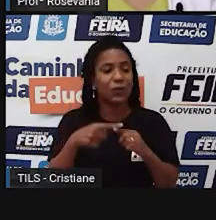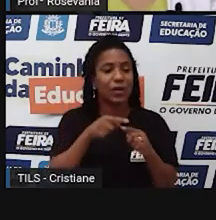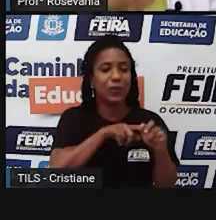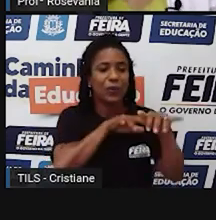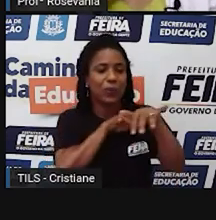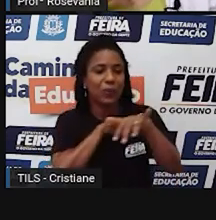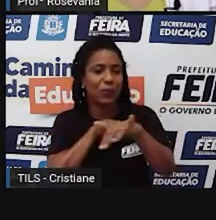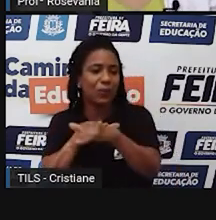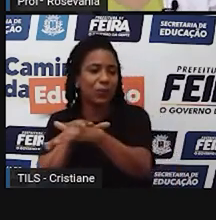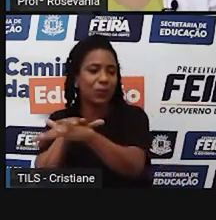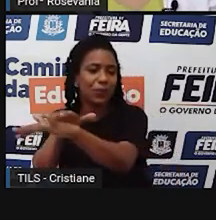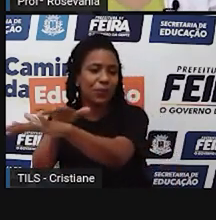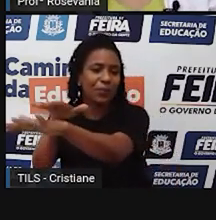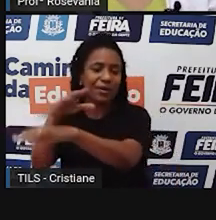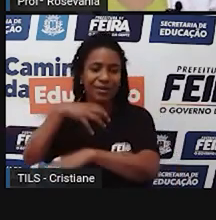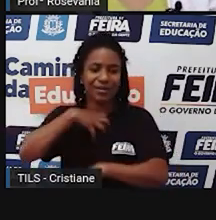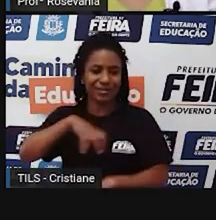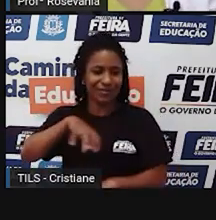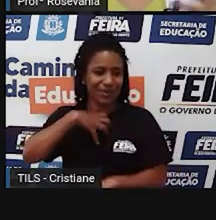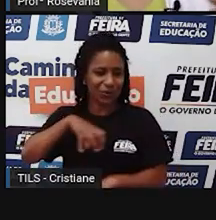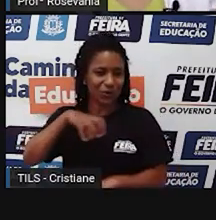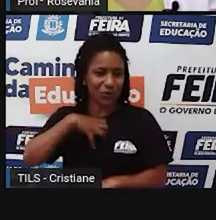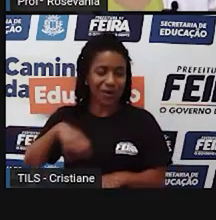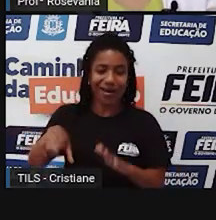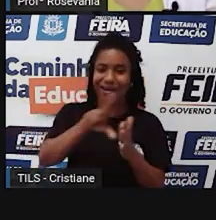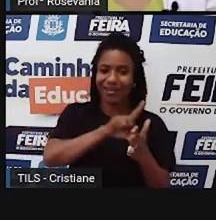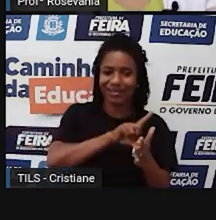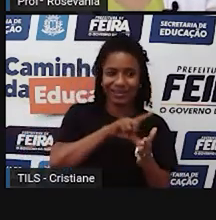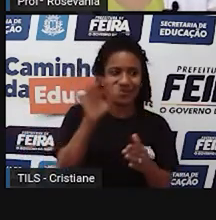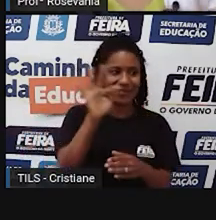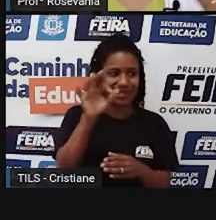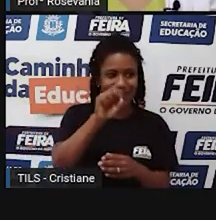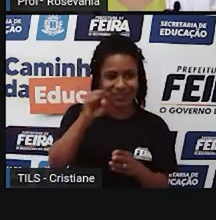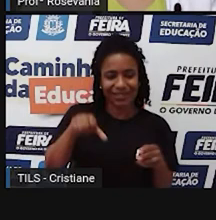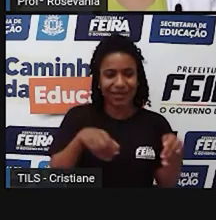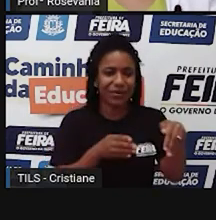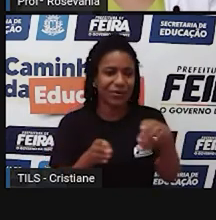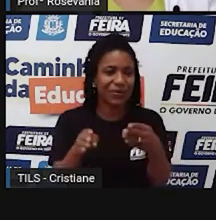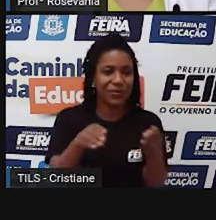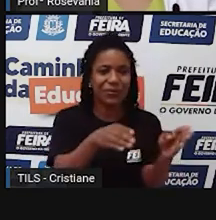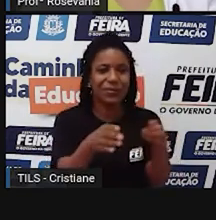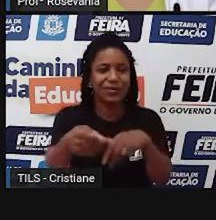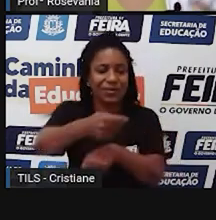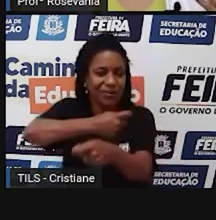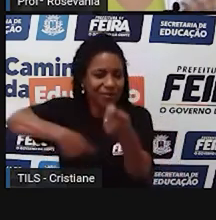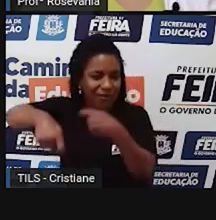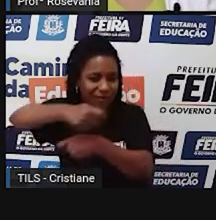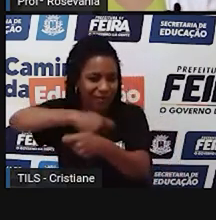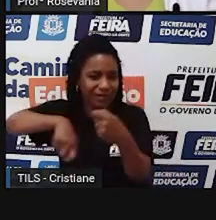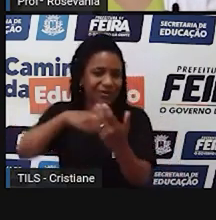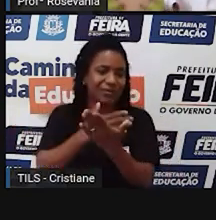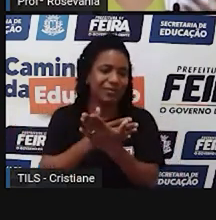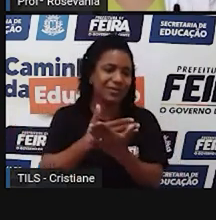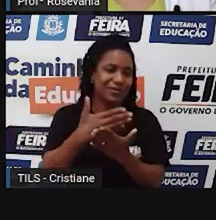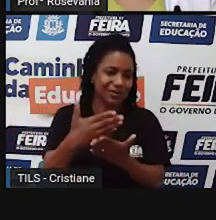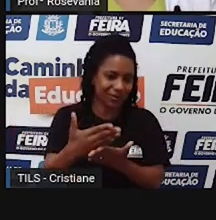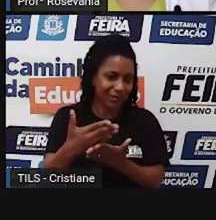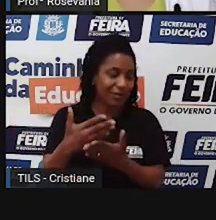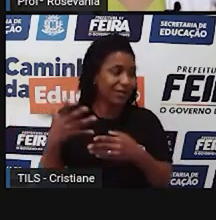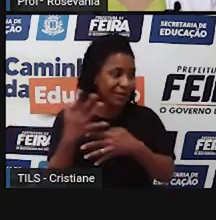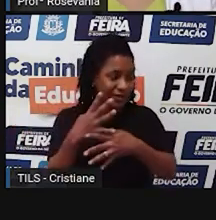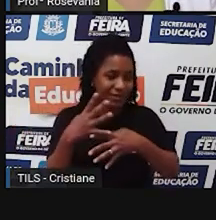e que tinha essa parada aqui em Feira de Santana, e a gente começou formando logo um comércio aqui. Então, a nossa cidade já